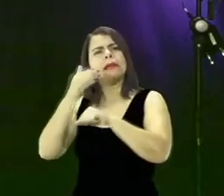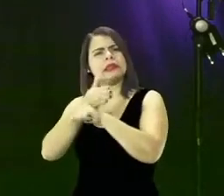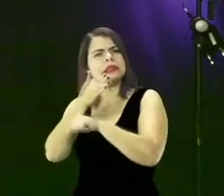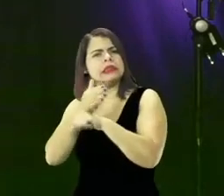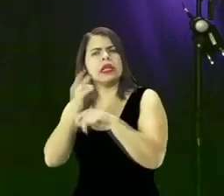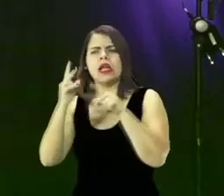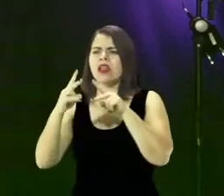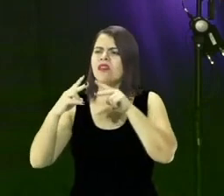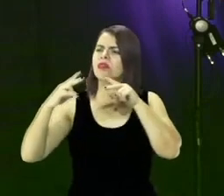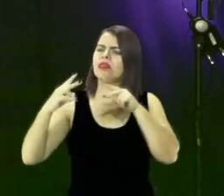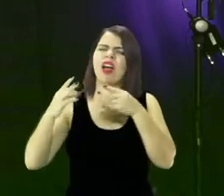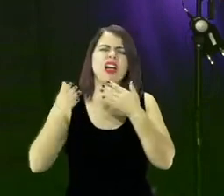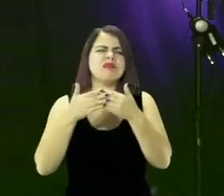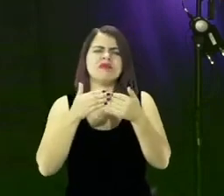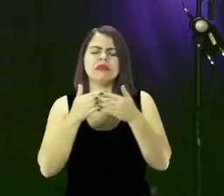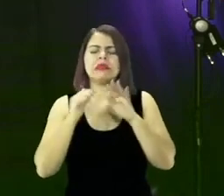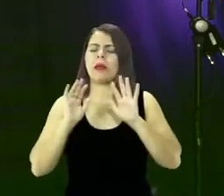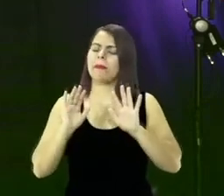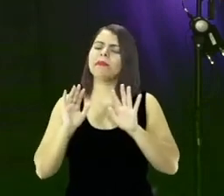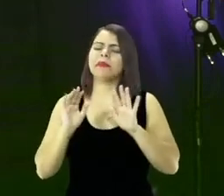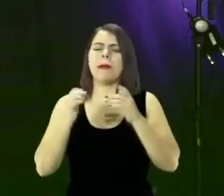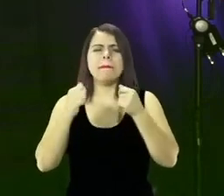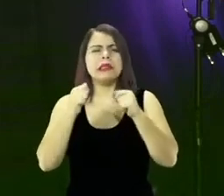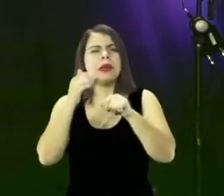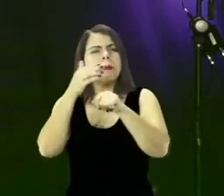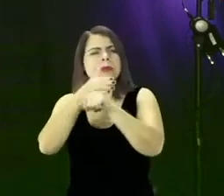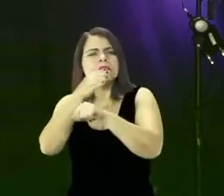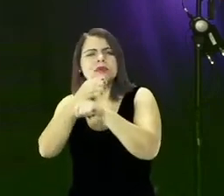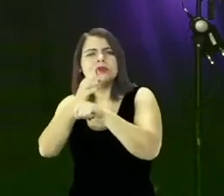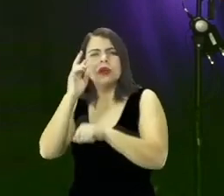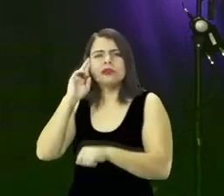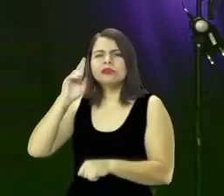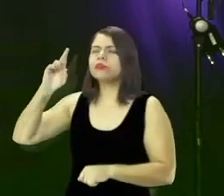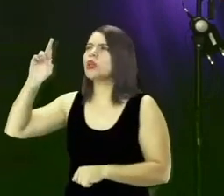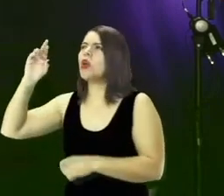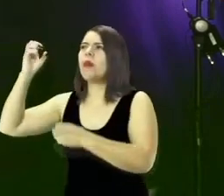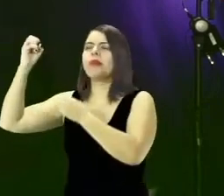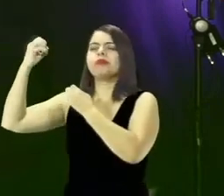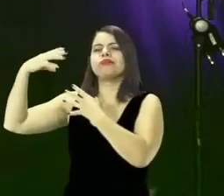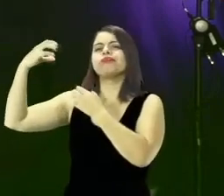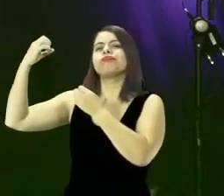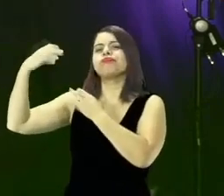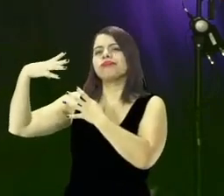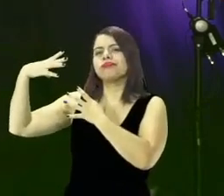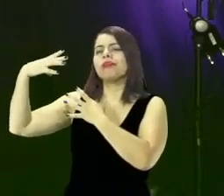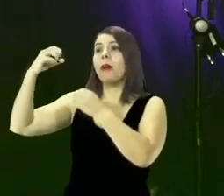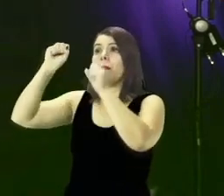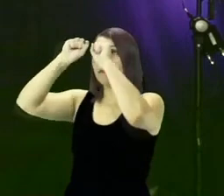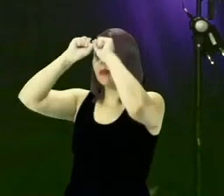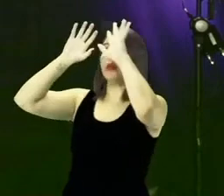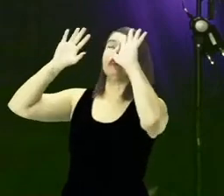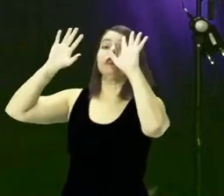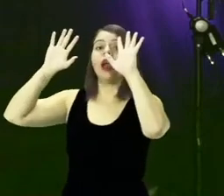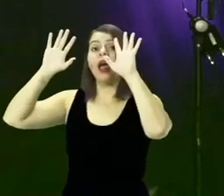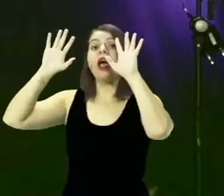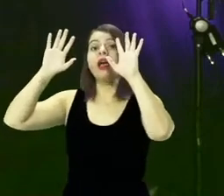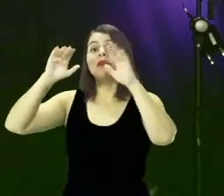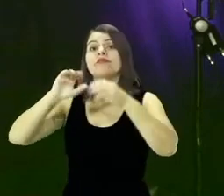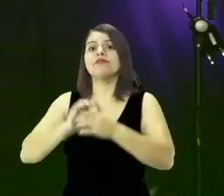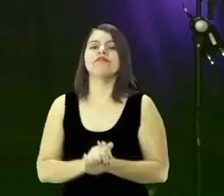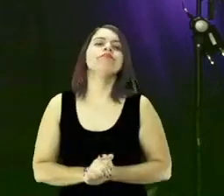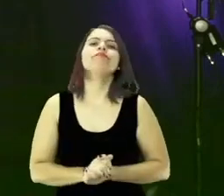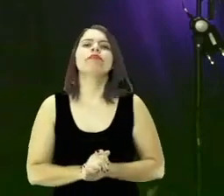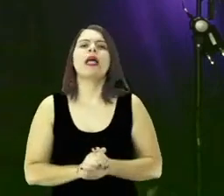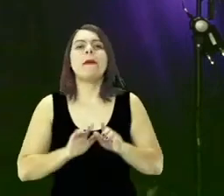presencialmente, se não dá online, o Senhor sempre vai apontar uma área da sua vida, olha essa área aqui, acho que você não estava olhando, olha para isso.